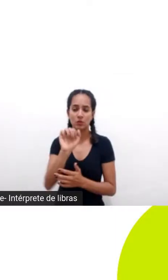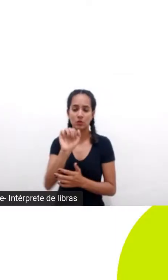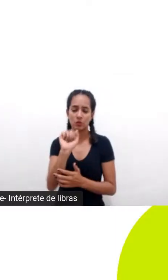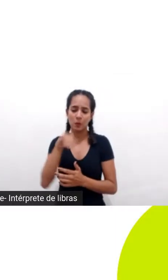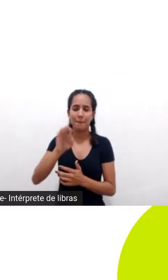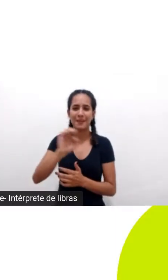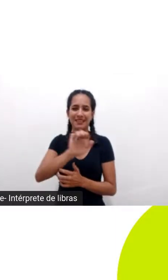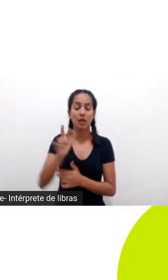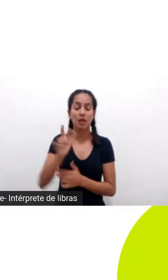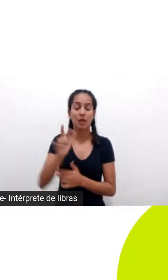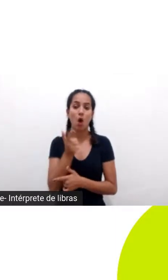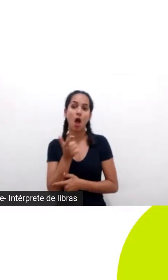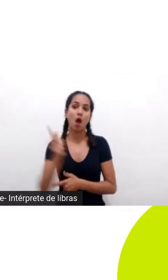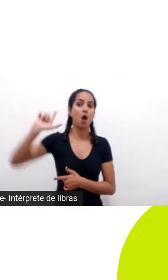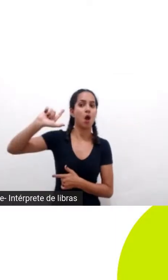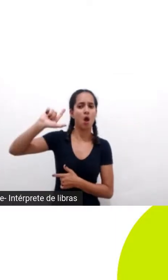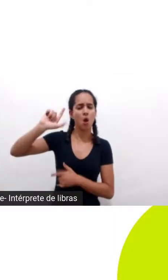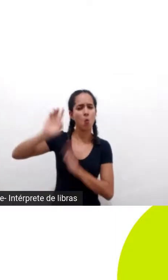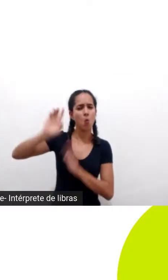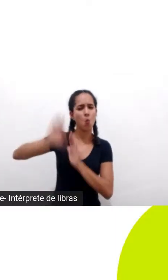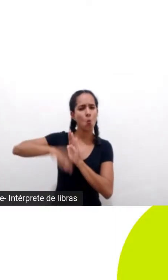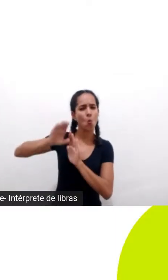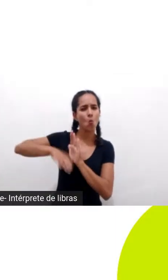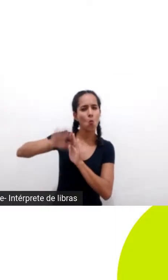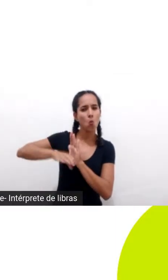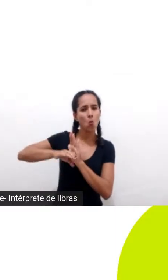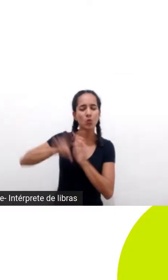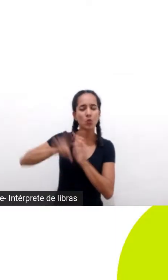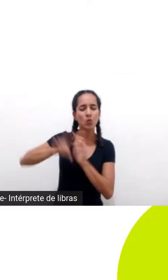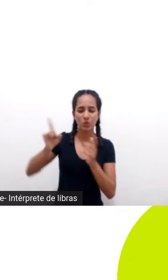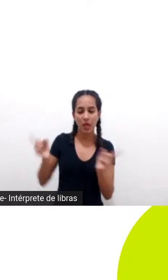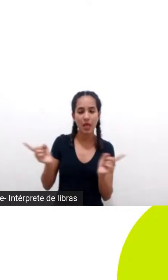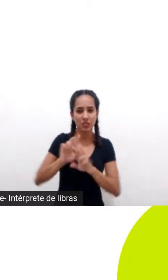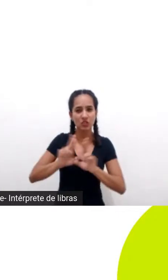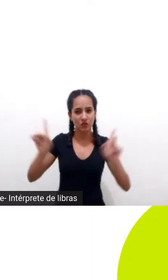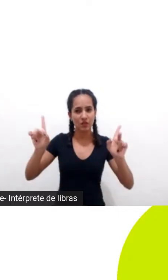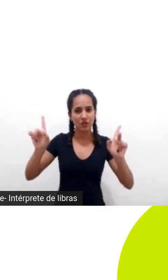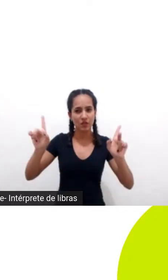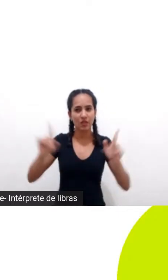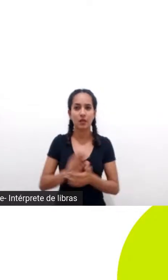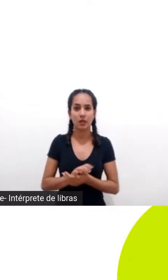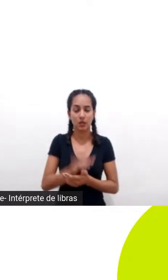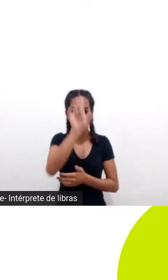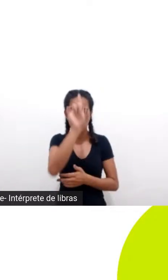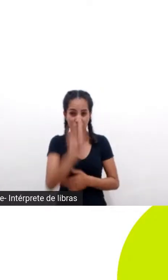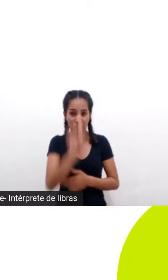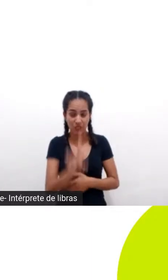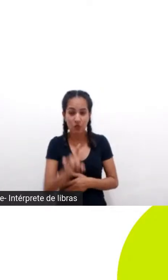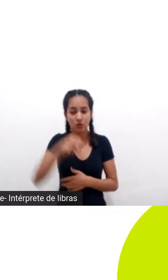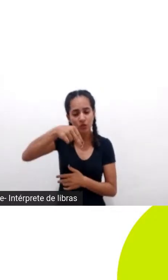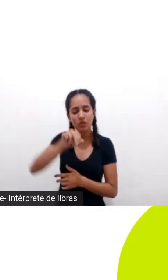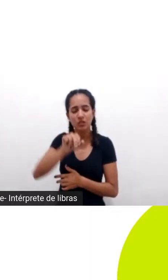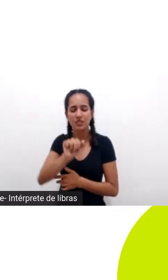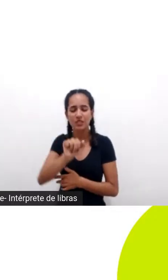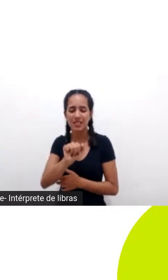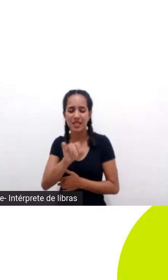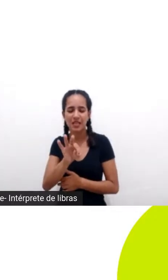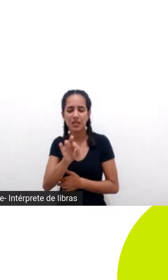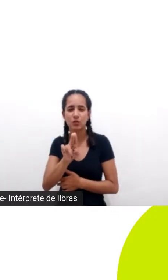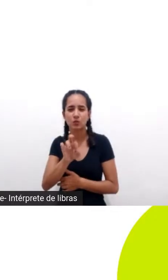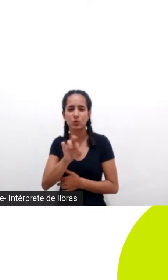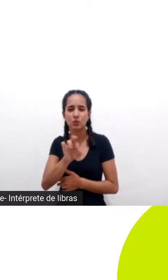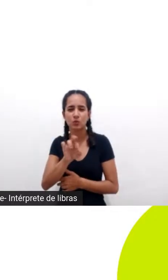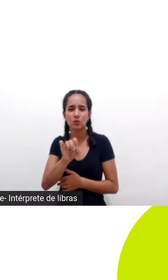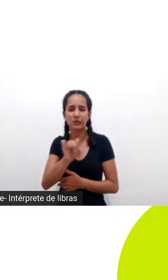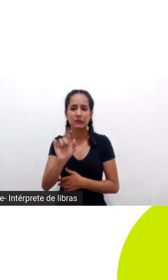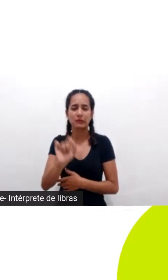lógica justamente é uma mudança de paradigma incrível os direitos de natureza da natureza cruzaram o meu caminho